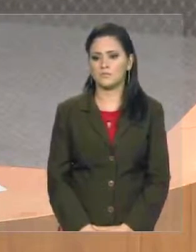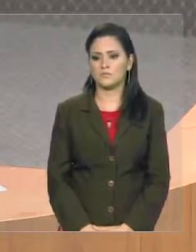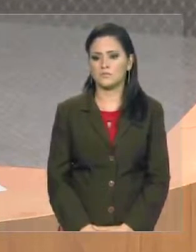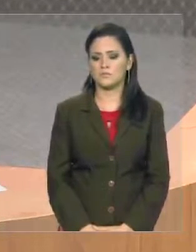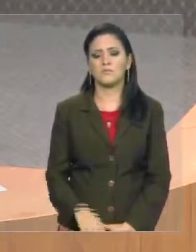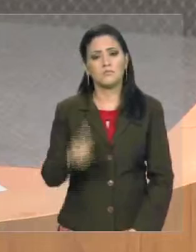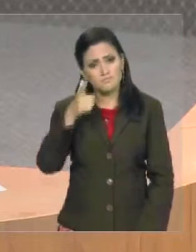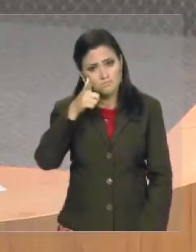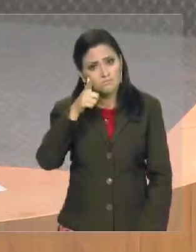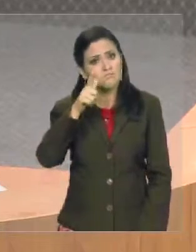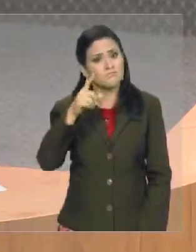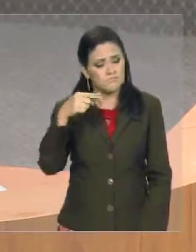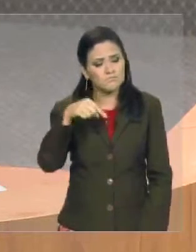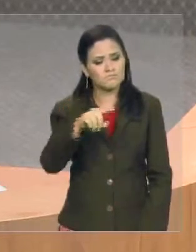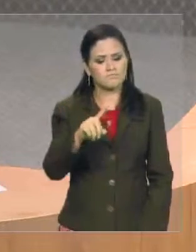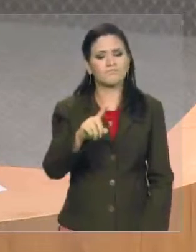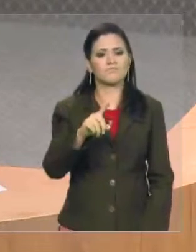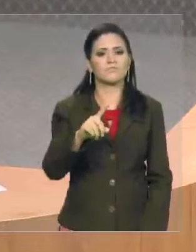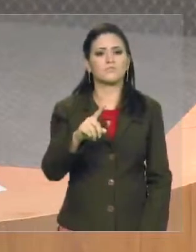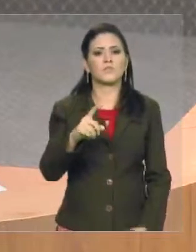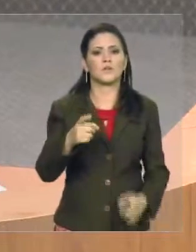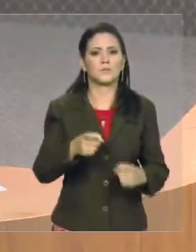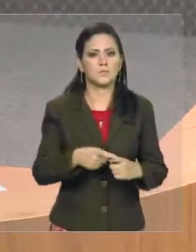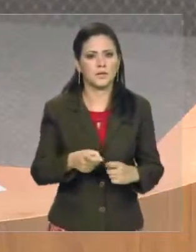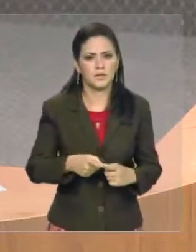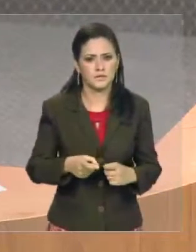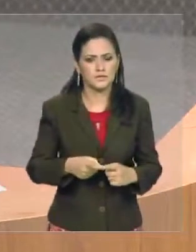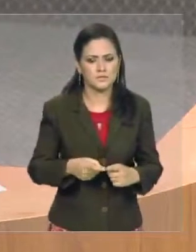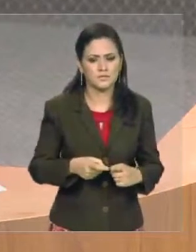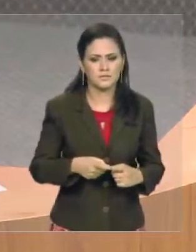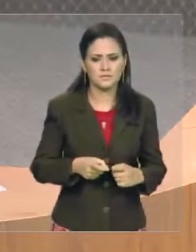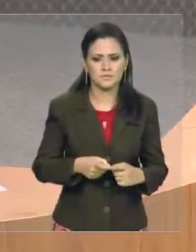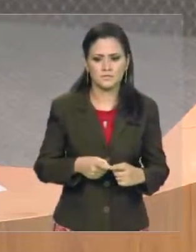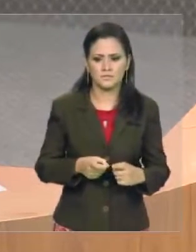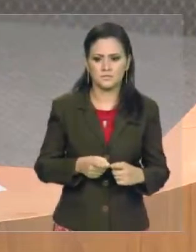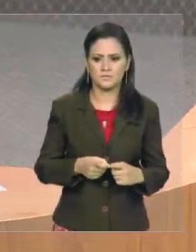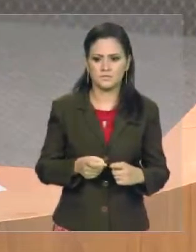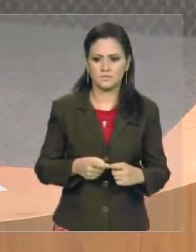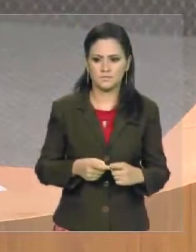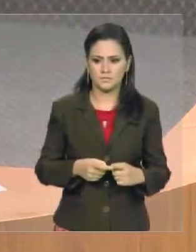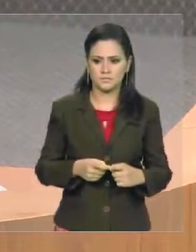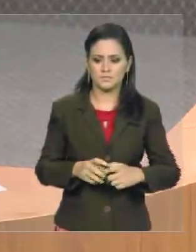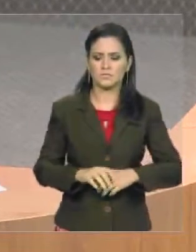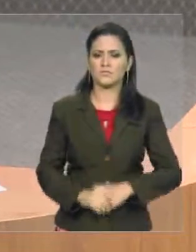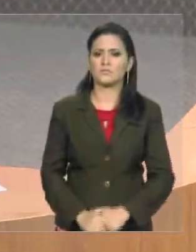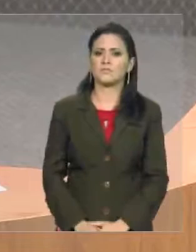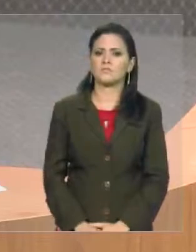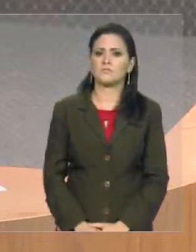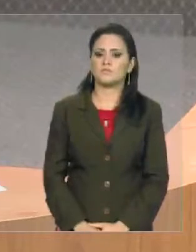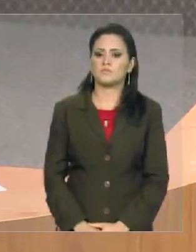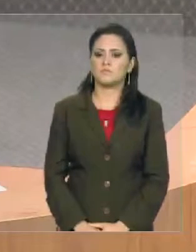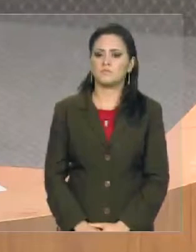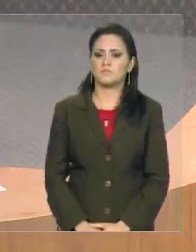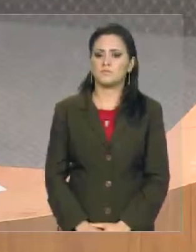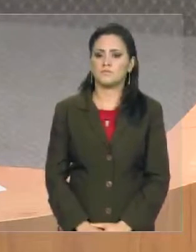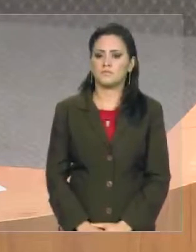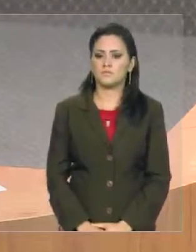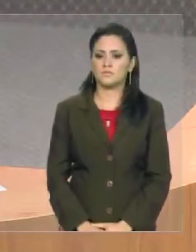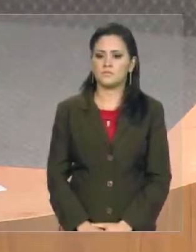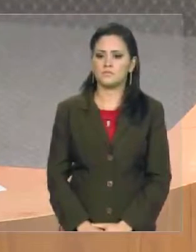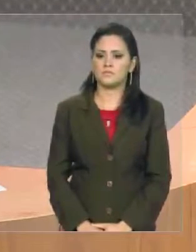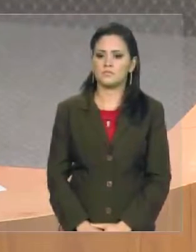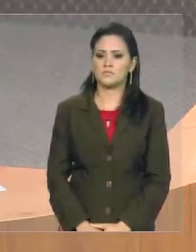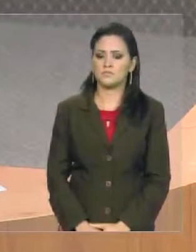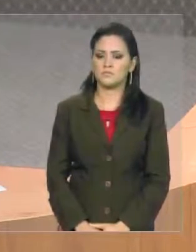a oportunidade de fazer esse exame, por ele não ter condições, por ser pobre, ser da periferia, e já ter sido enganado inúmeras vezes, por